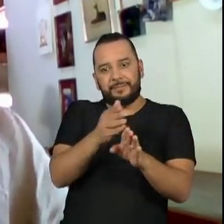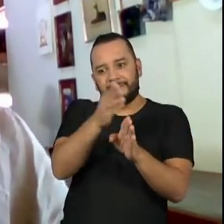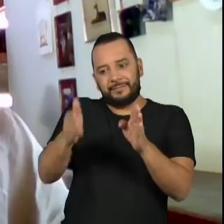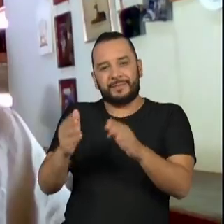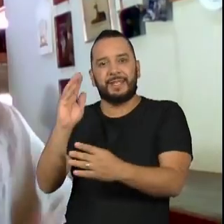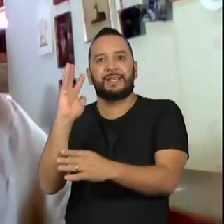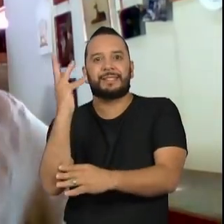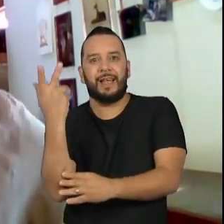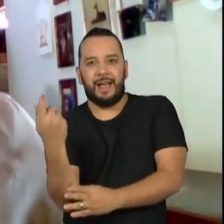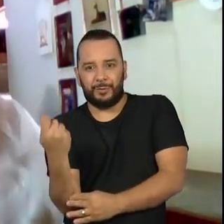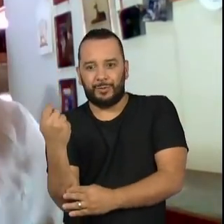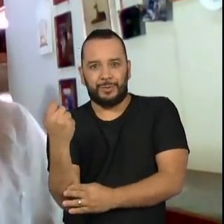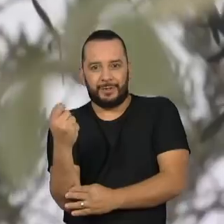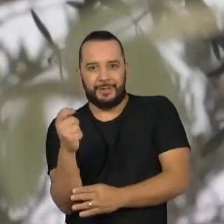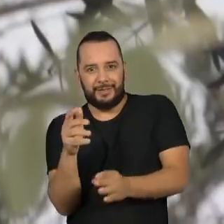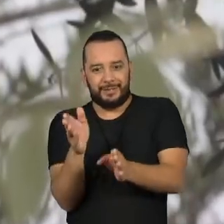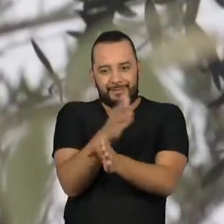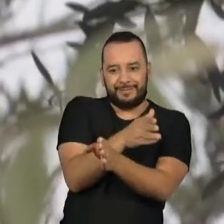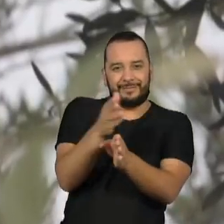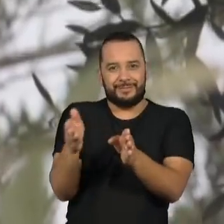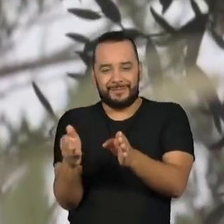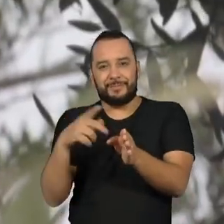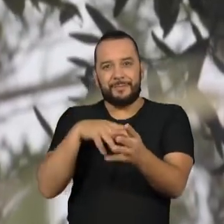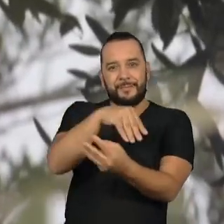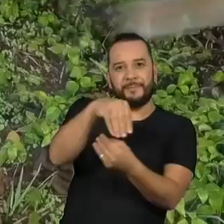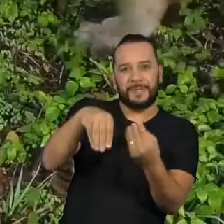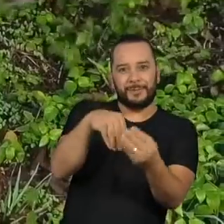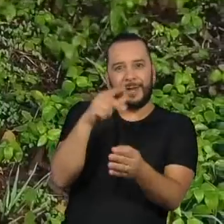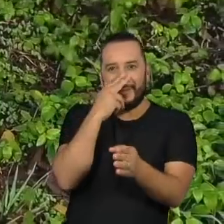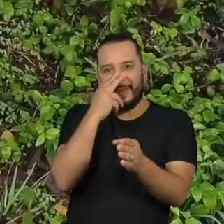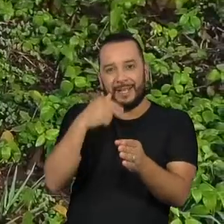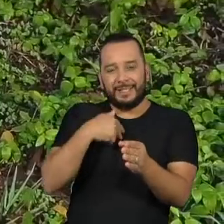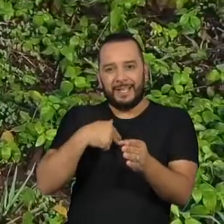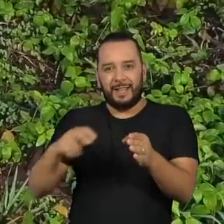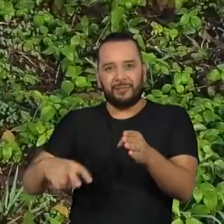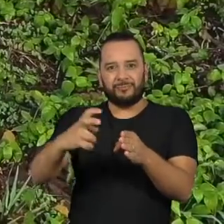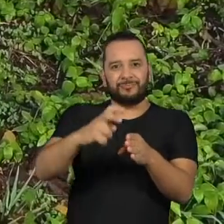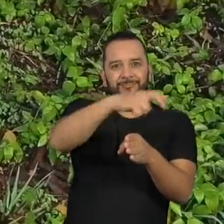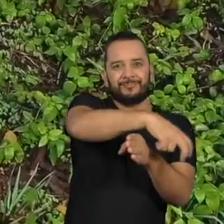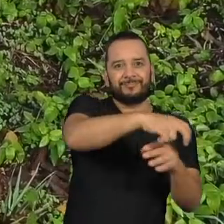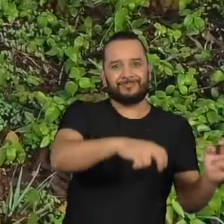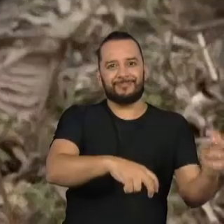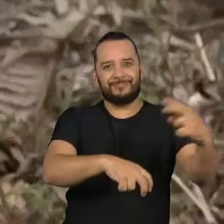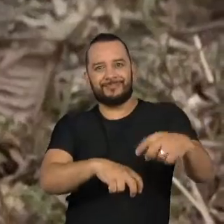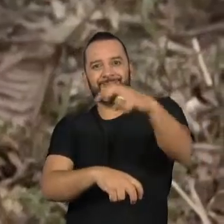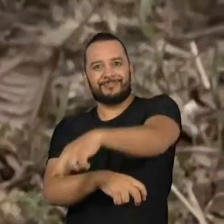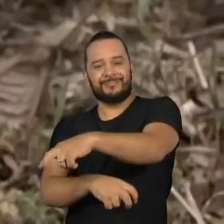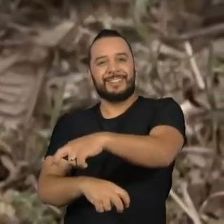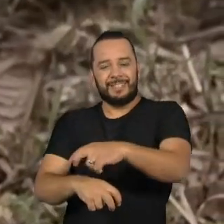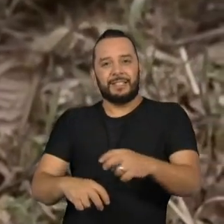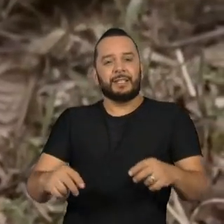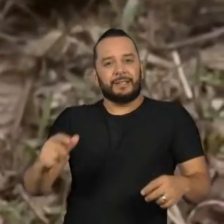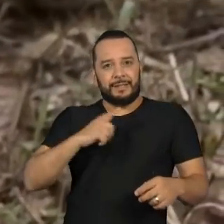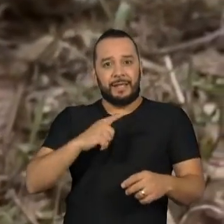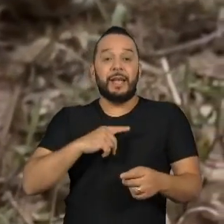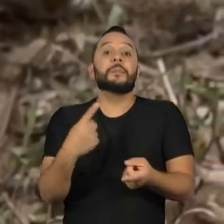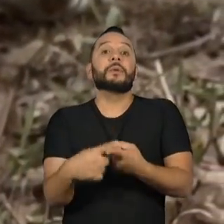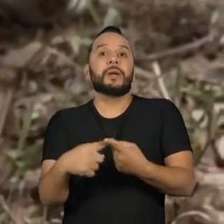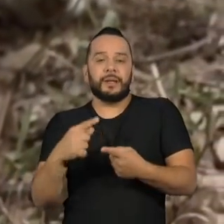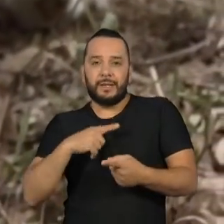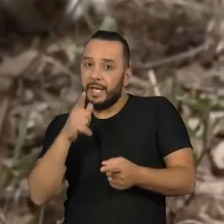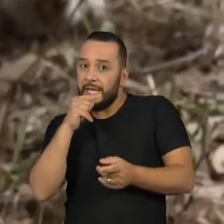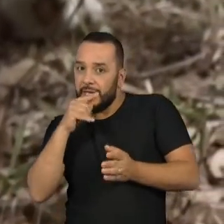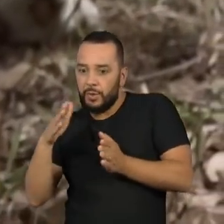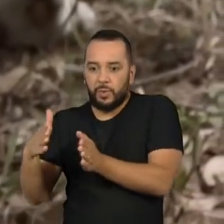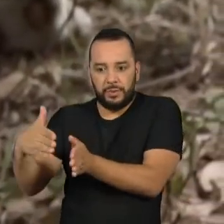do Cerrado, mas o bioma Mata Atlântica entra principalmente na calha dos rios, seguindo a calha desses principais